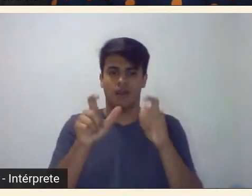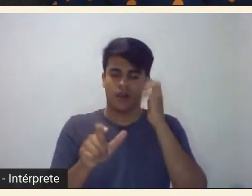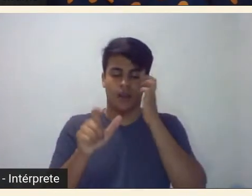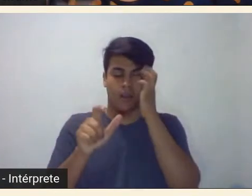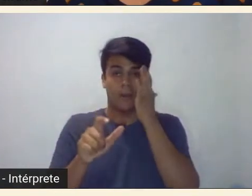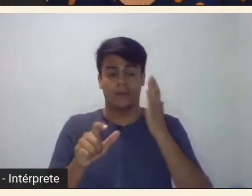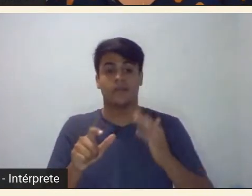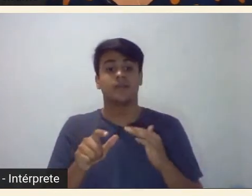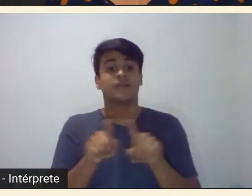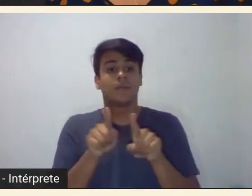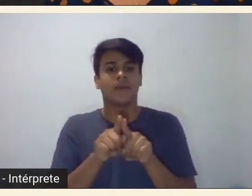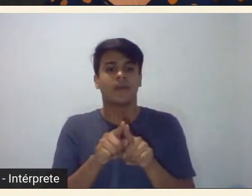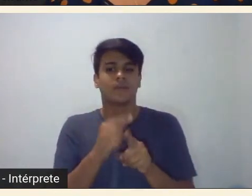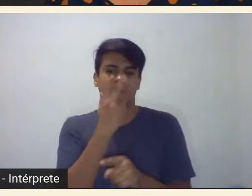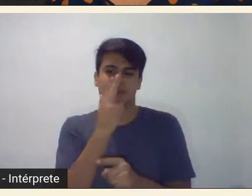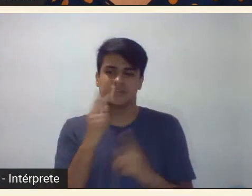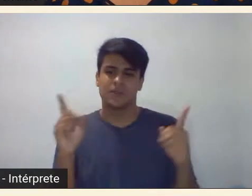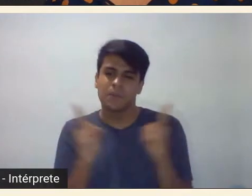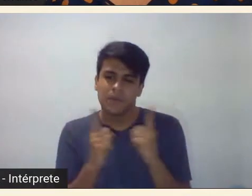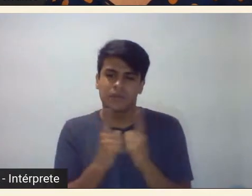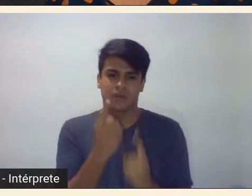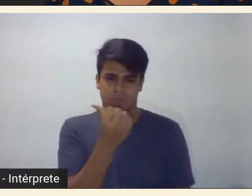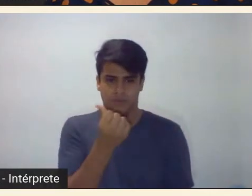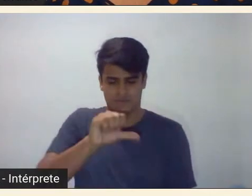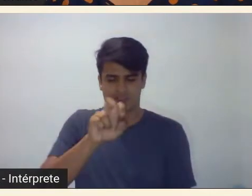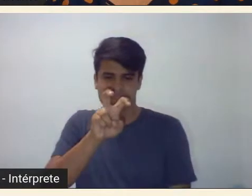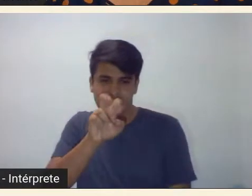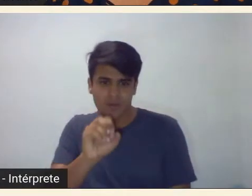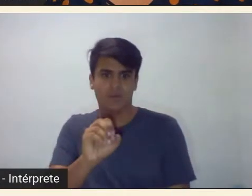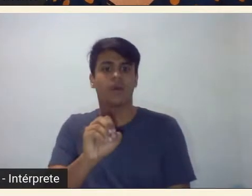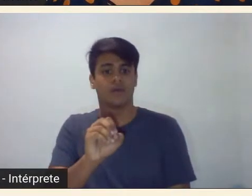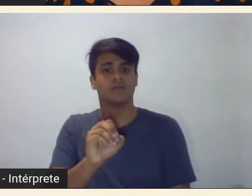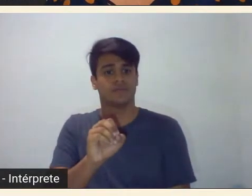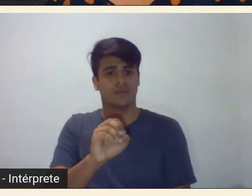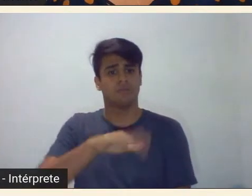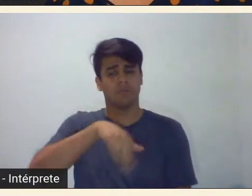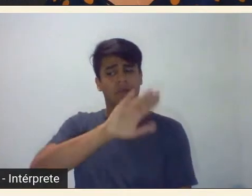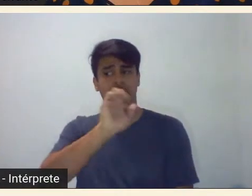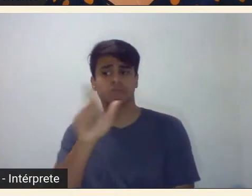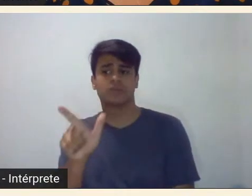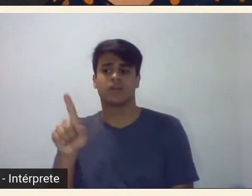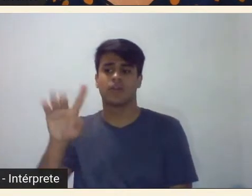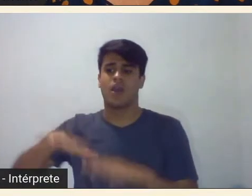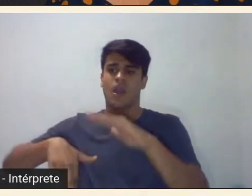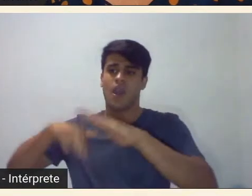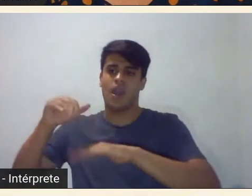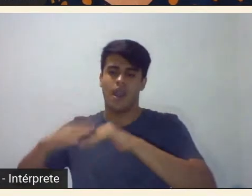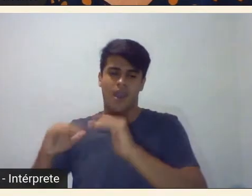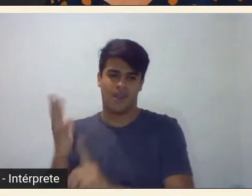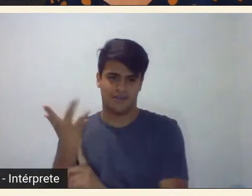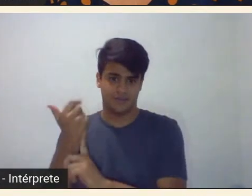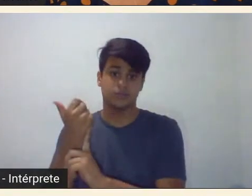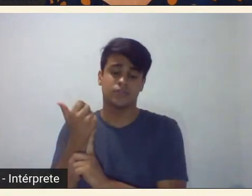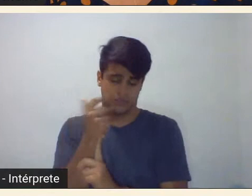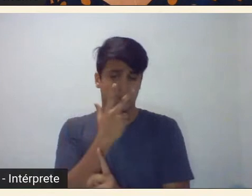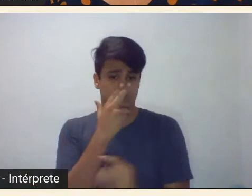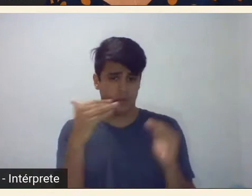50 do que no campo das artes plásticas acho que é uma boa questão para a gente pensar Thalisson você tem toda a razão.